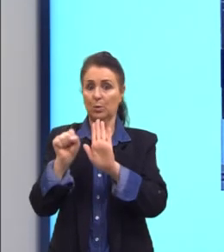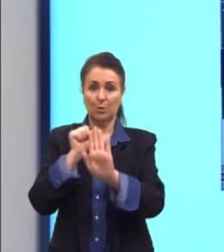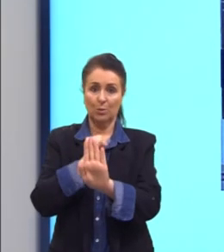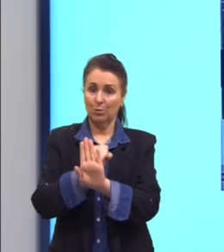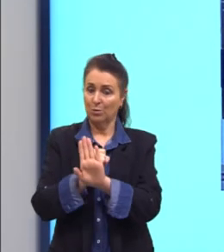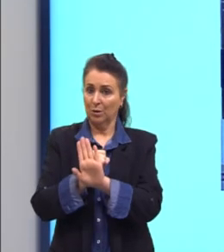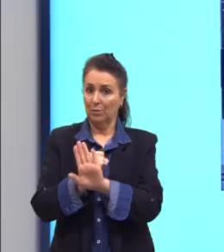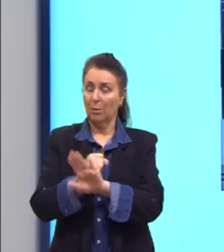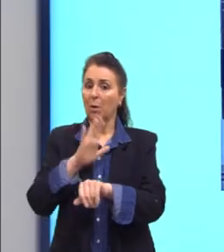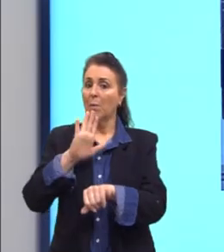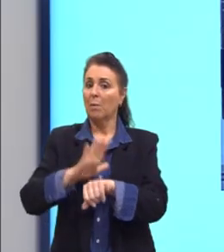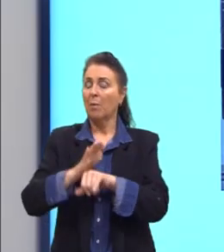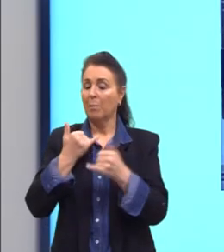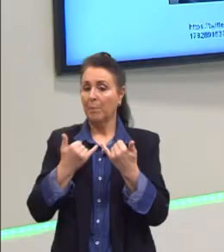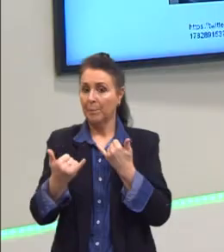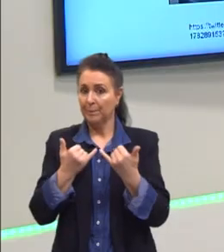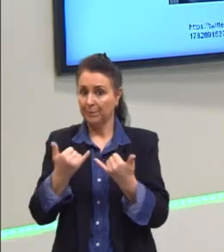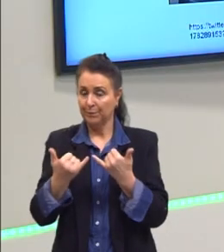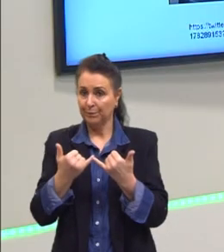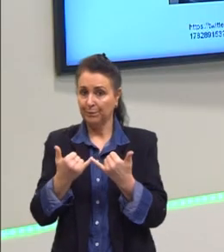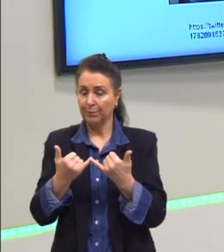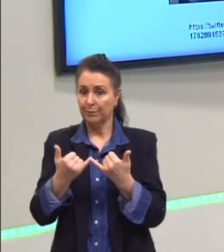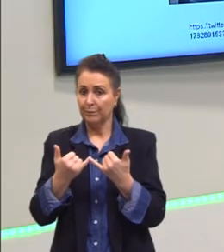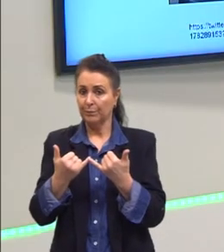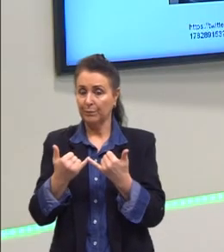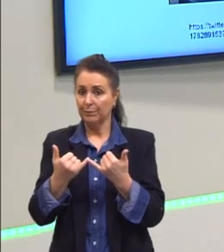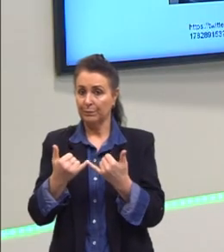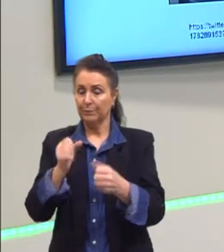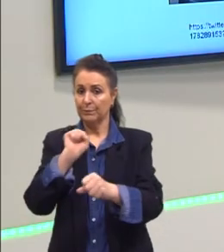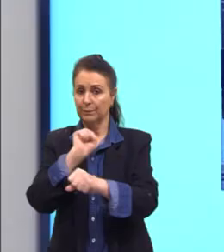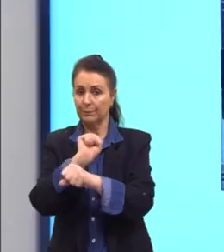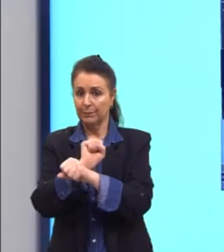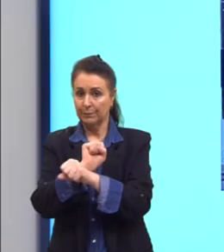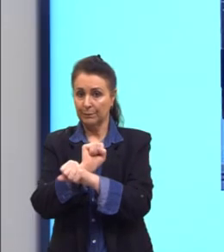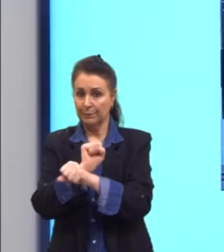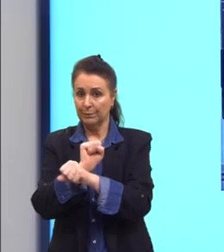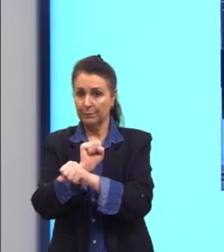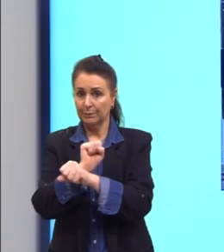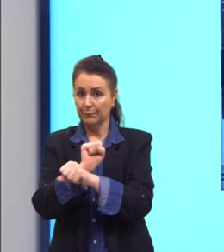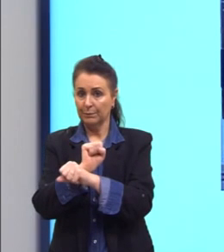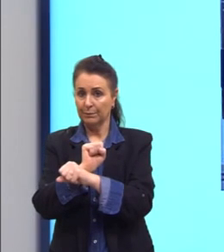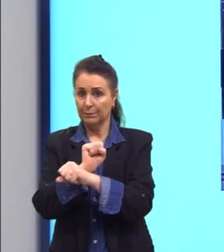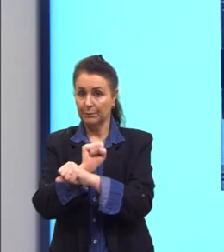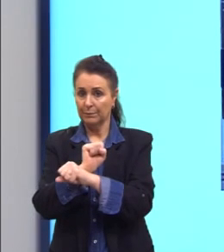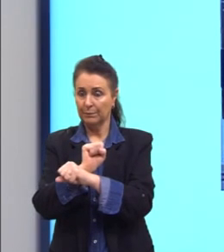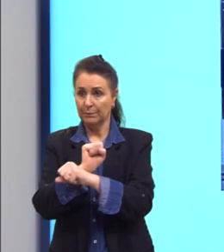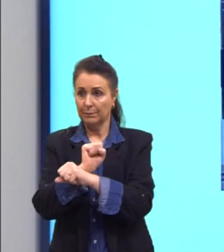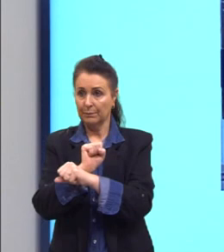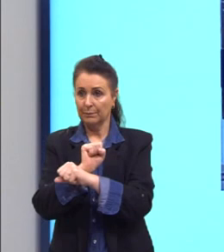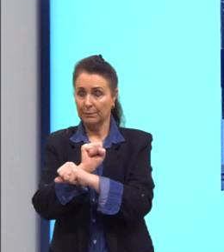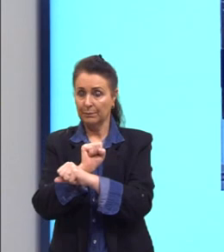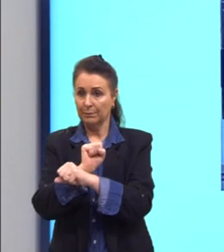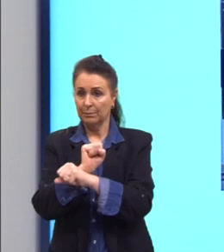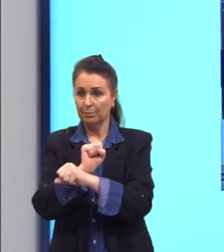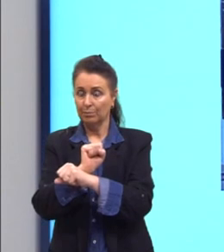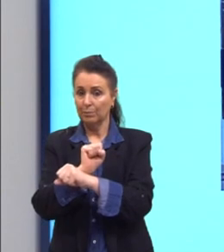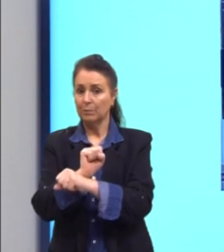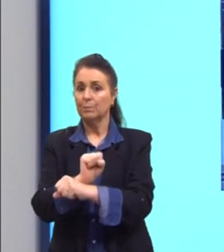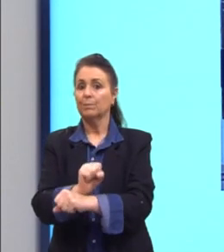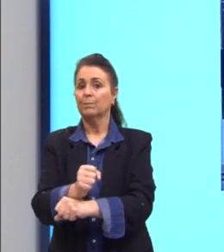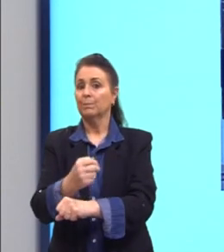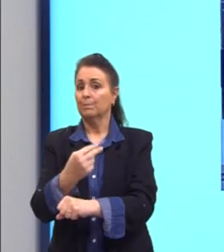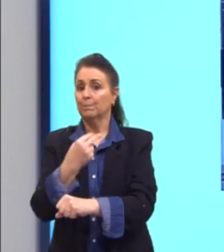Mais um exemplo aqui no cantinho. No glass bottles or fireworks permitted. Então, não é